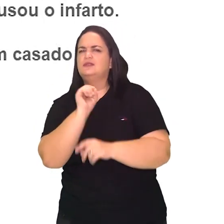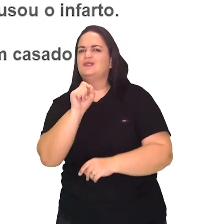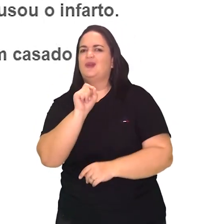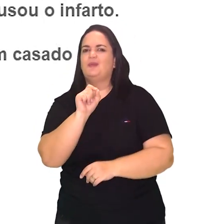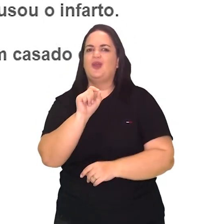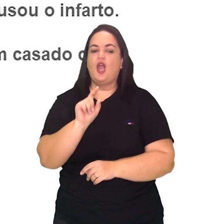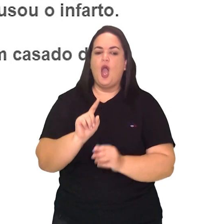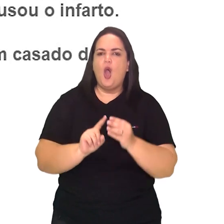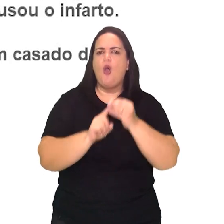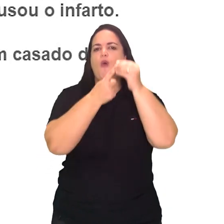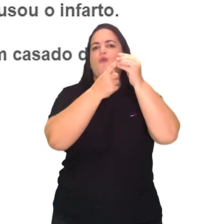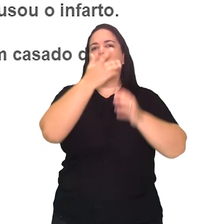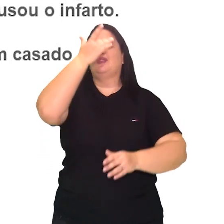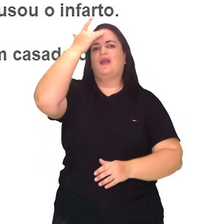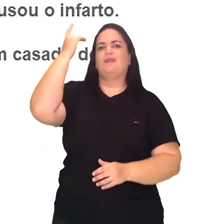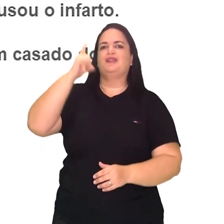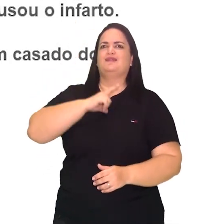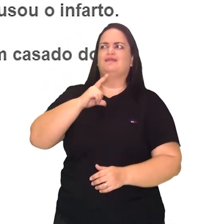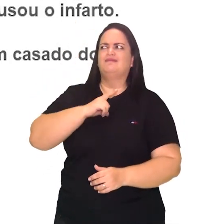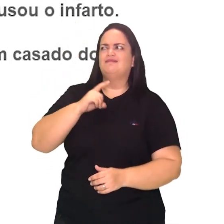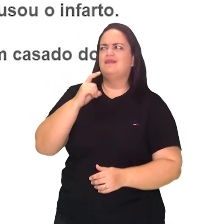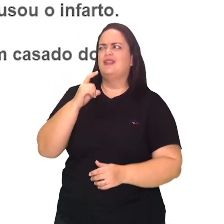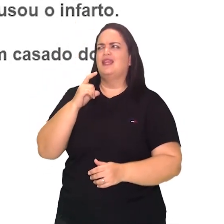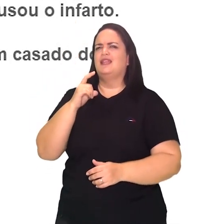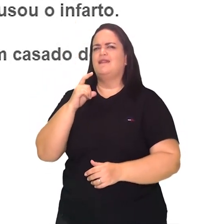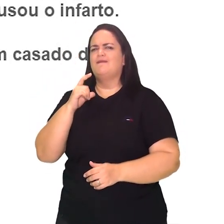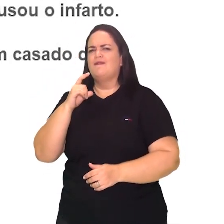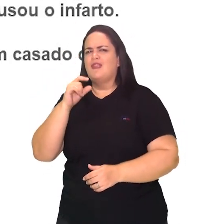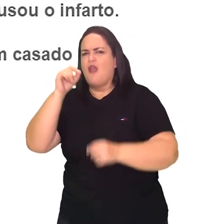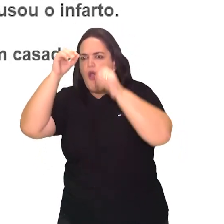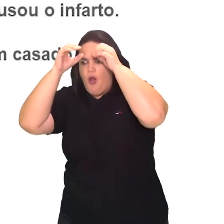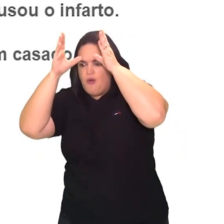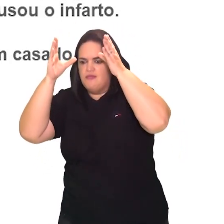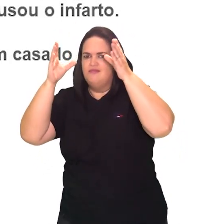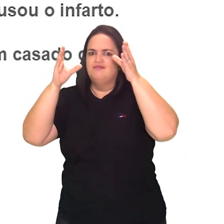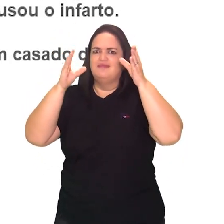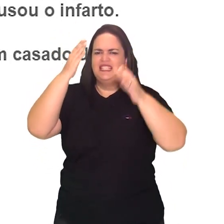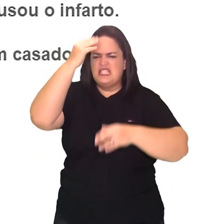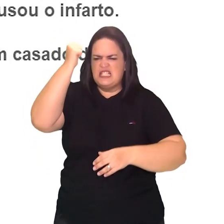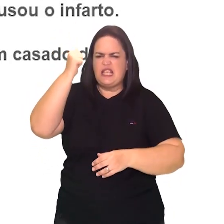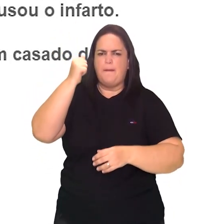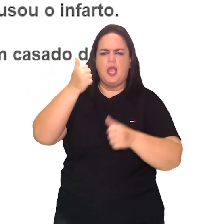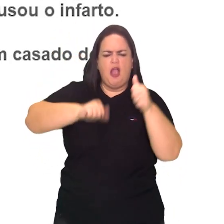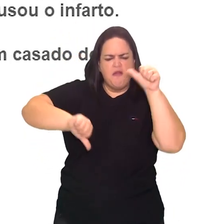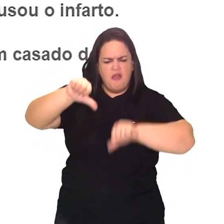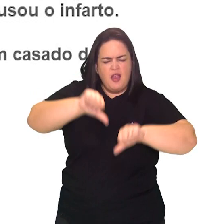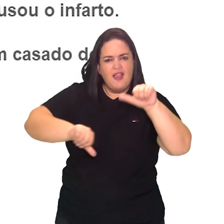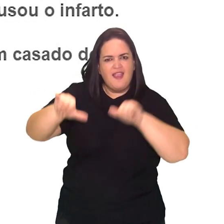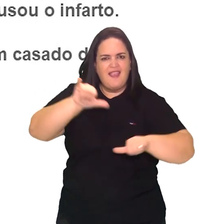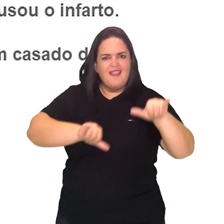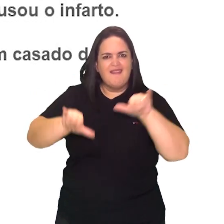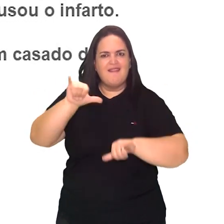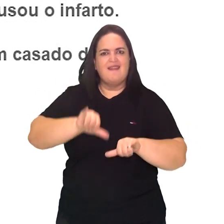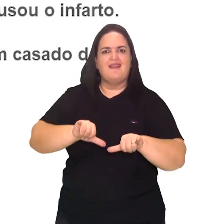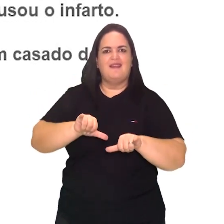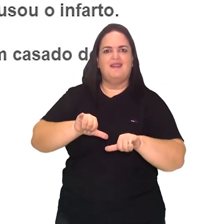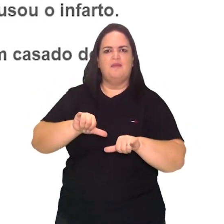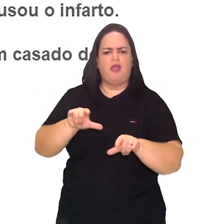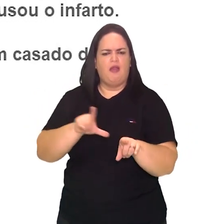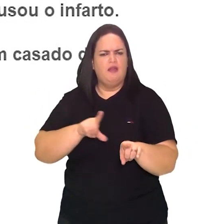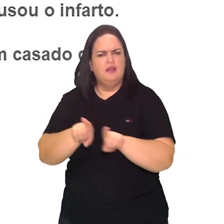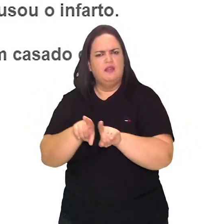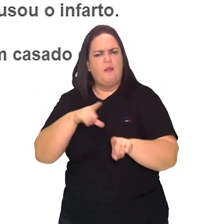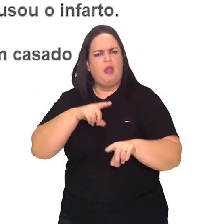científicos e químicos para elaborar essa substância, e que teria motivações pessoais para